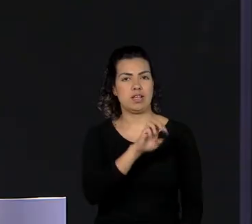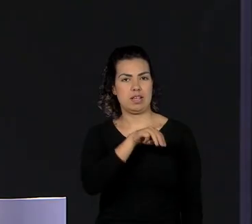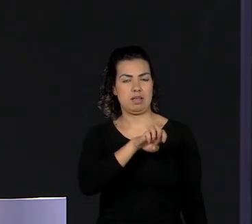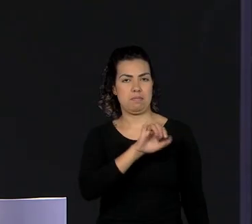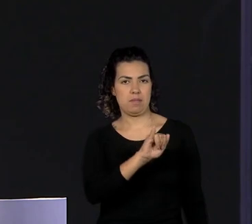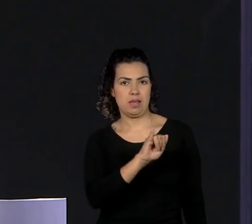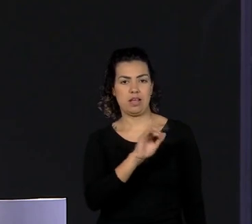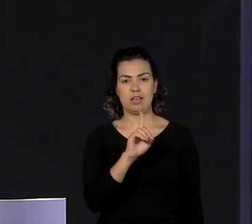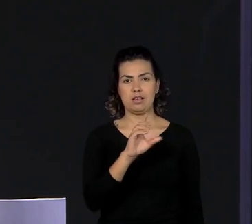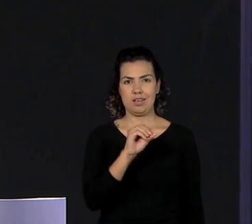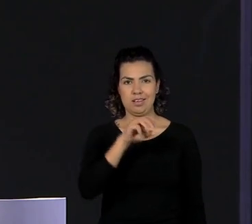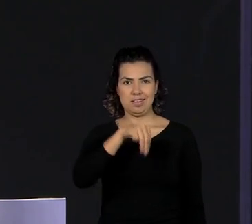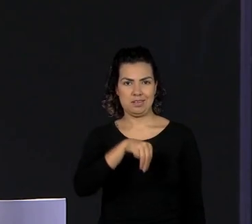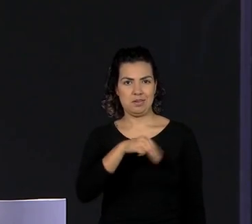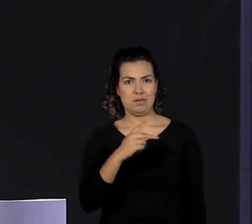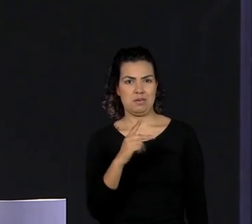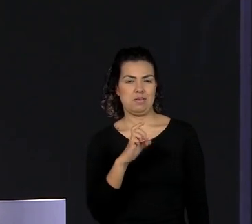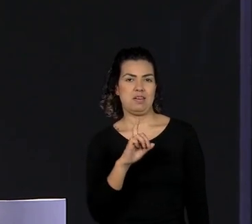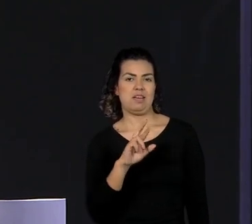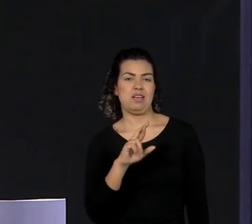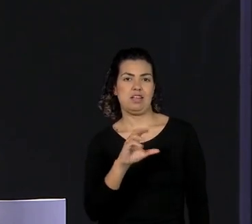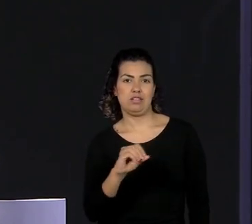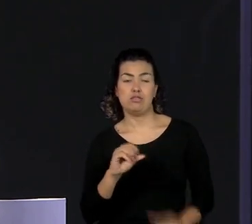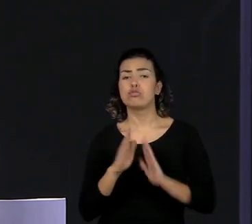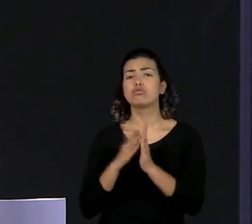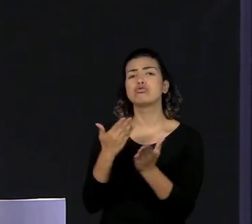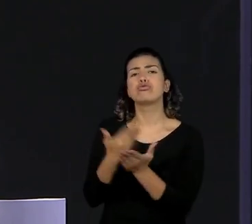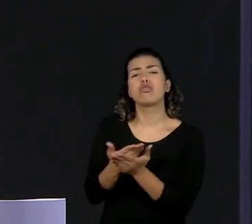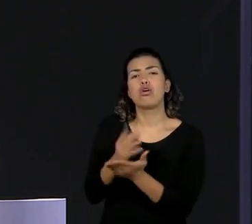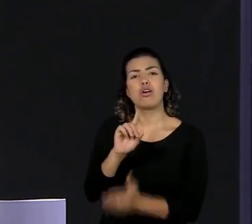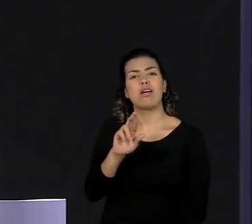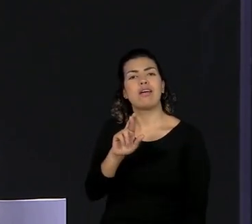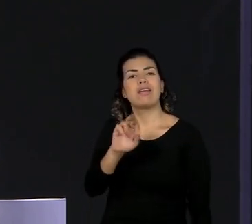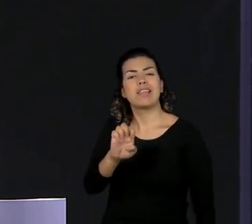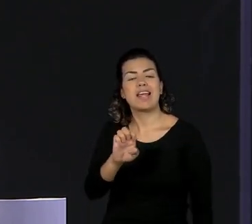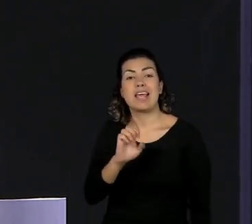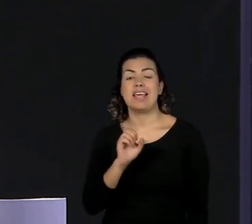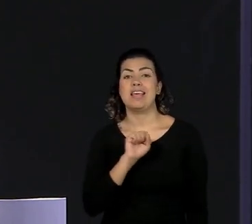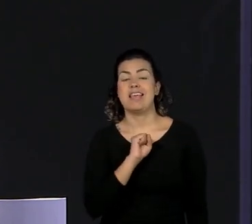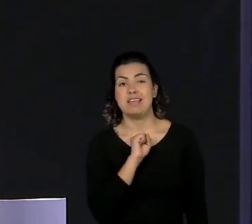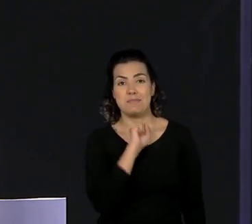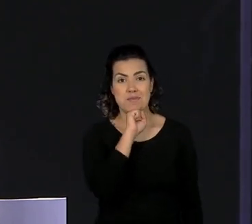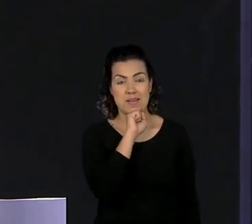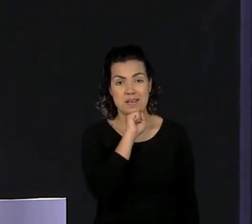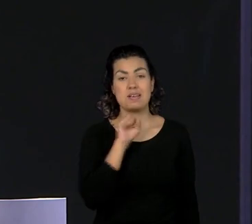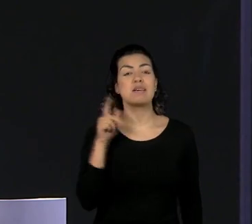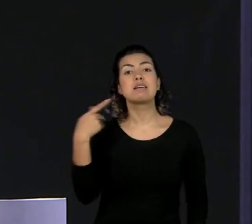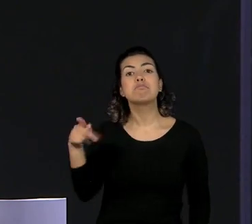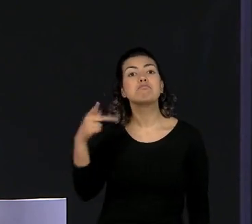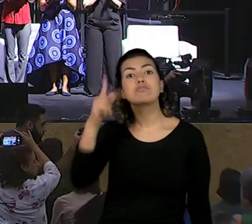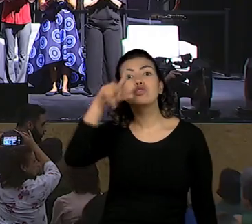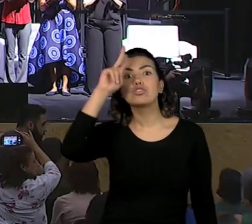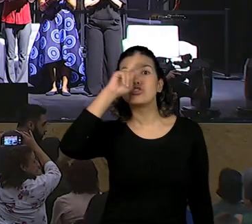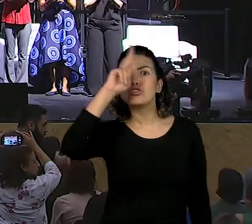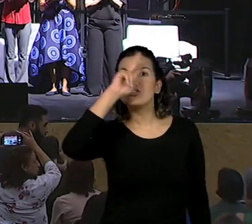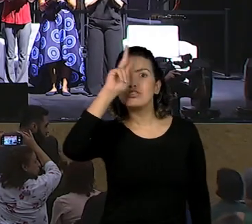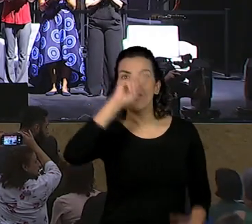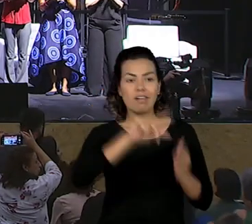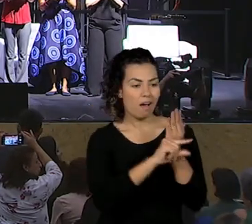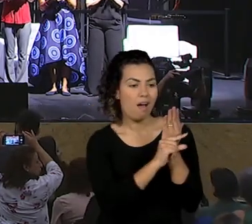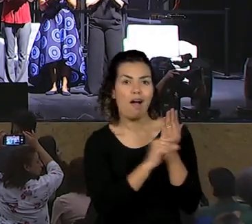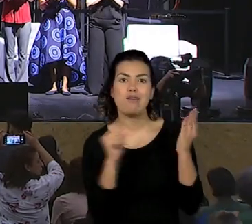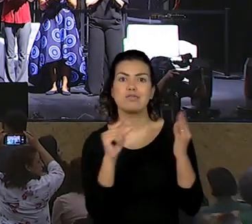DREI Piranga, com o projeto de correspondentes de carta a autores de histórias. É